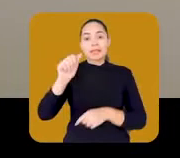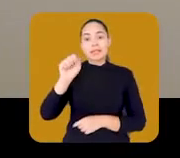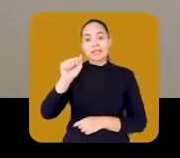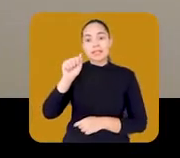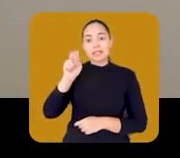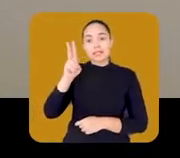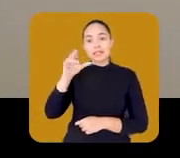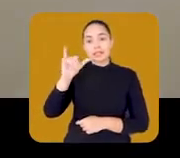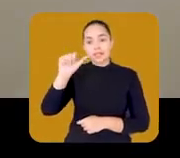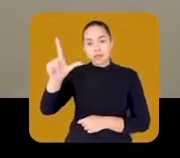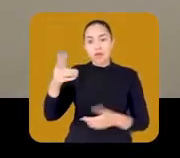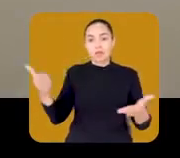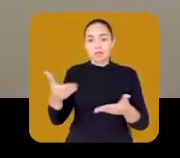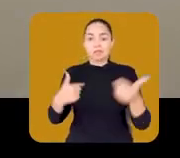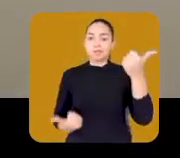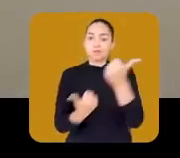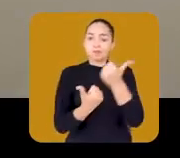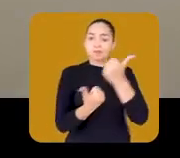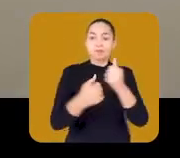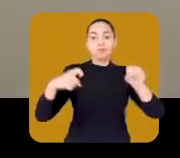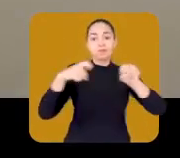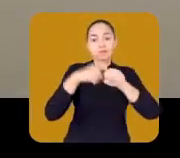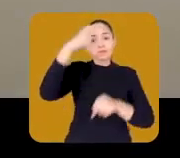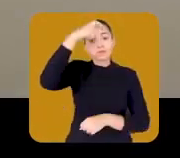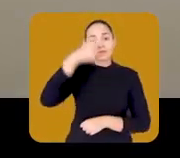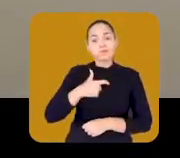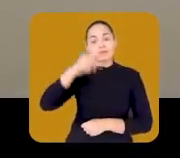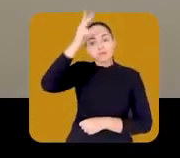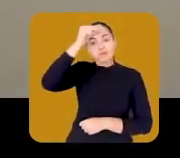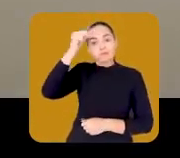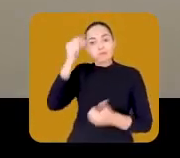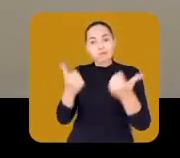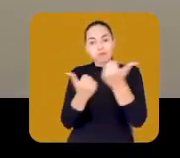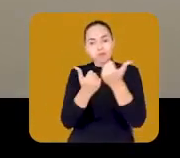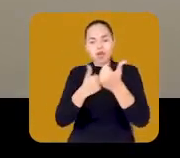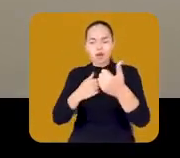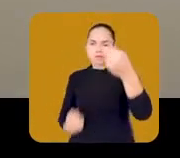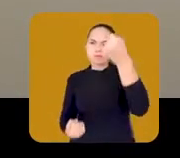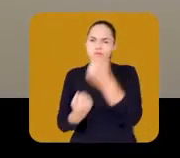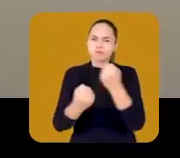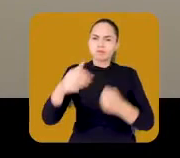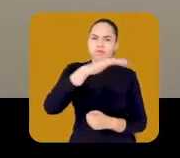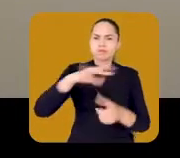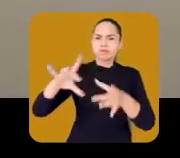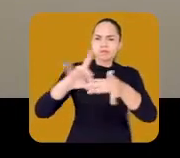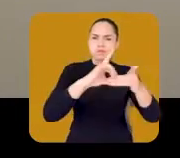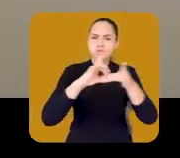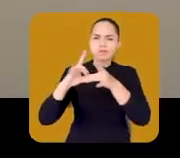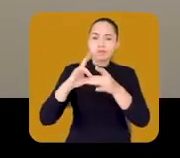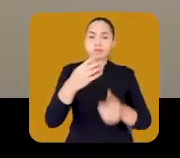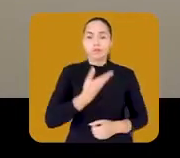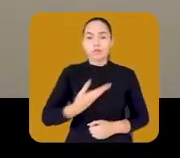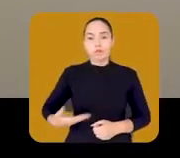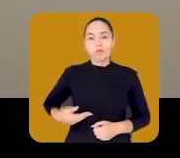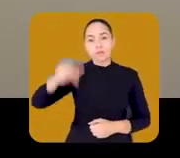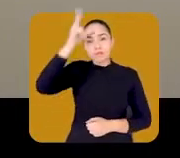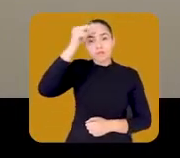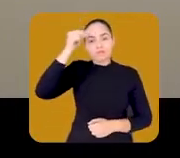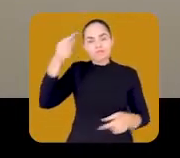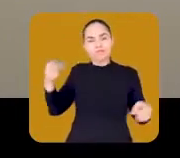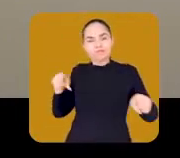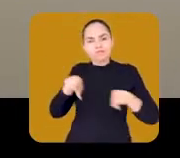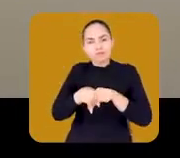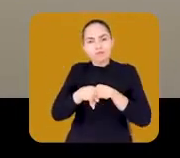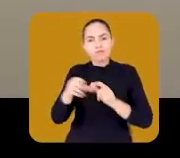e chefe da Casa Civil. Agora, sou candidato a vice-prefeito do Sarto para fortalecer o trabalho e a